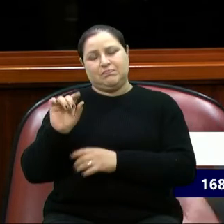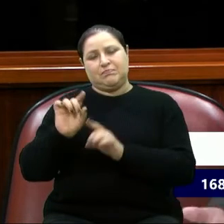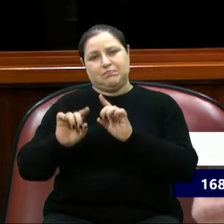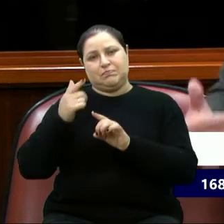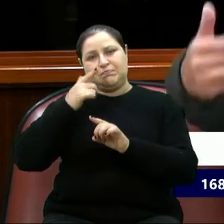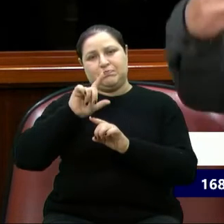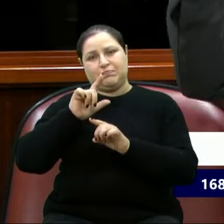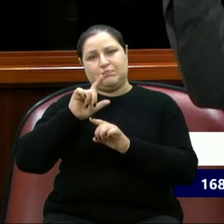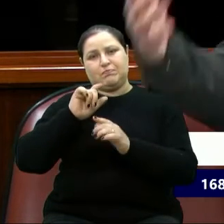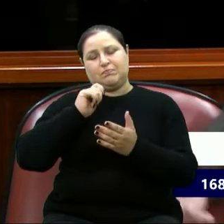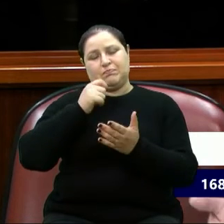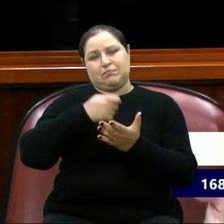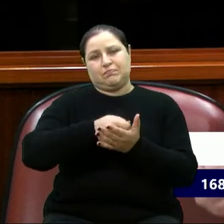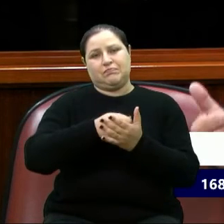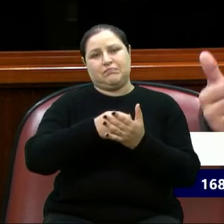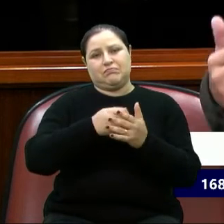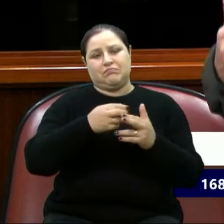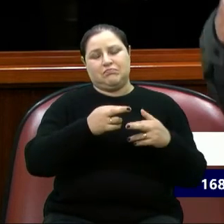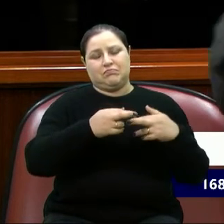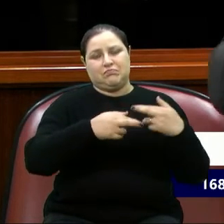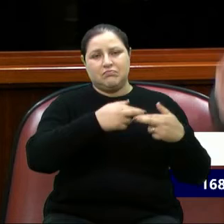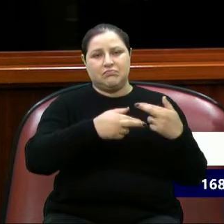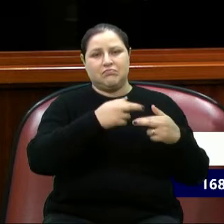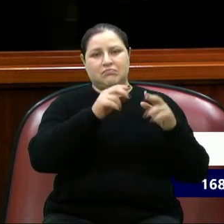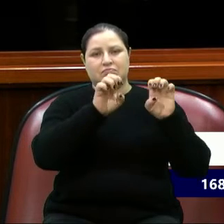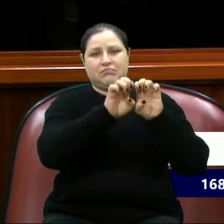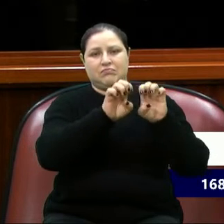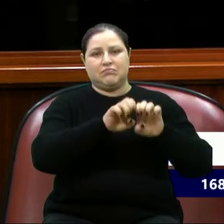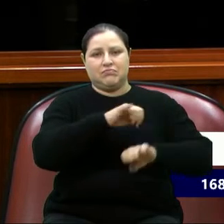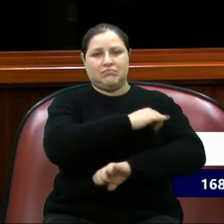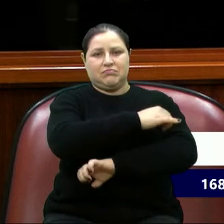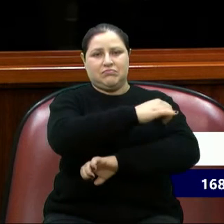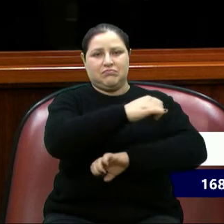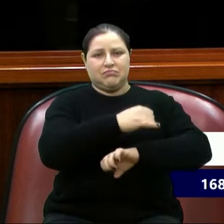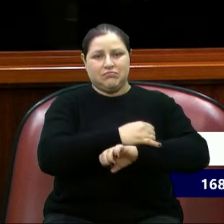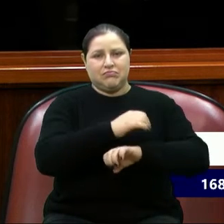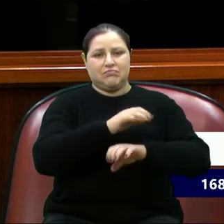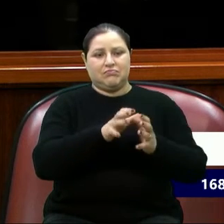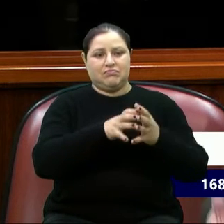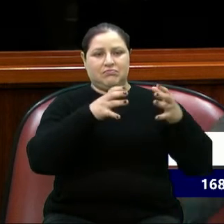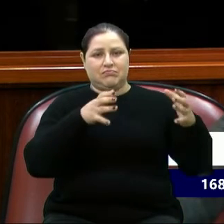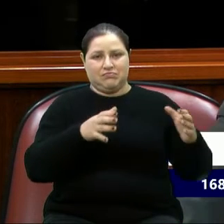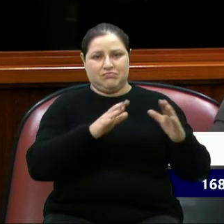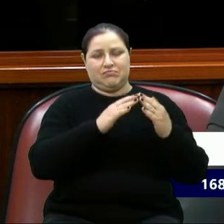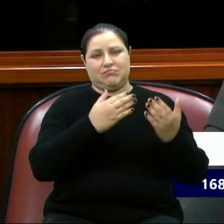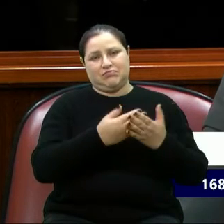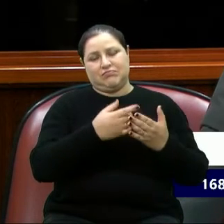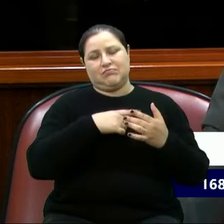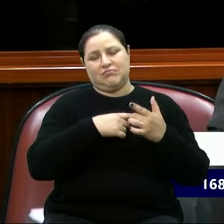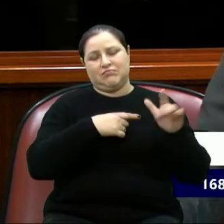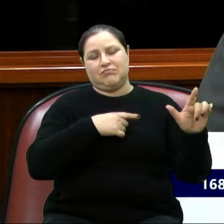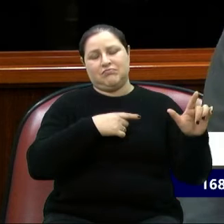como as reformas de infraestrutura, ampliações, enfim, mas são outros temas. Então, de alguma forma, o